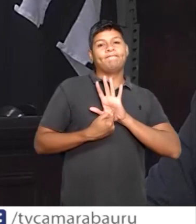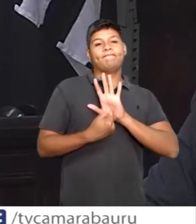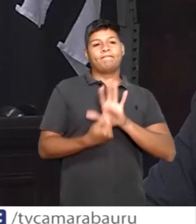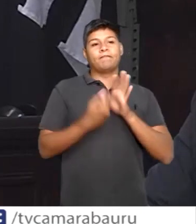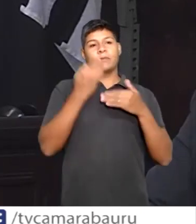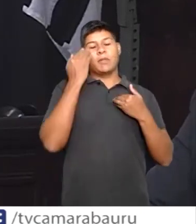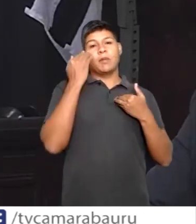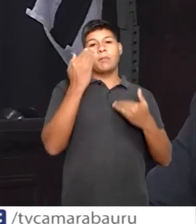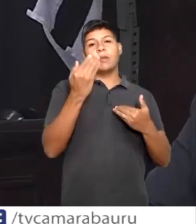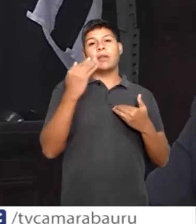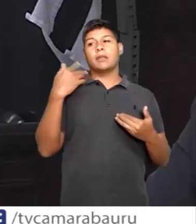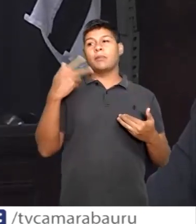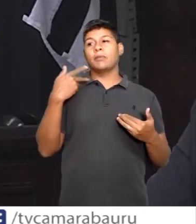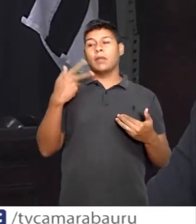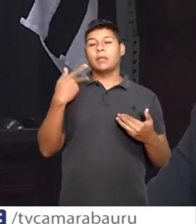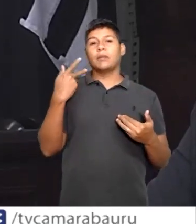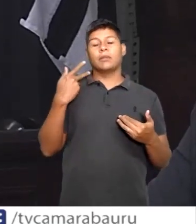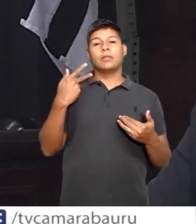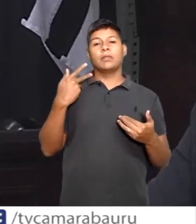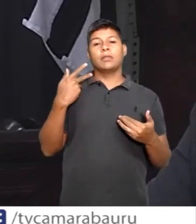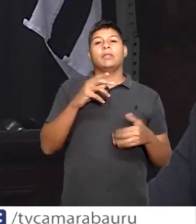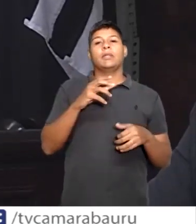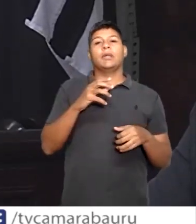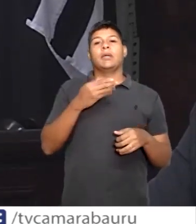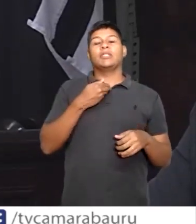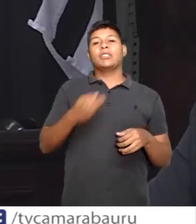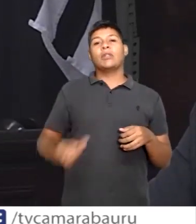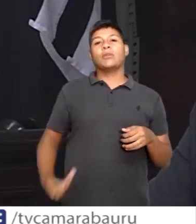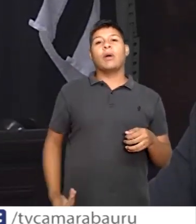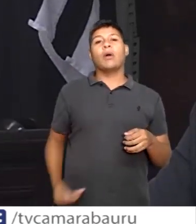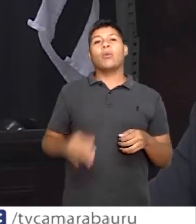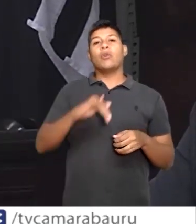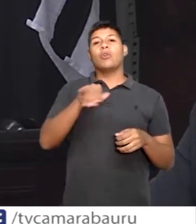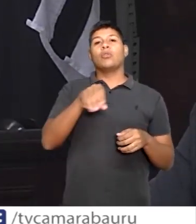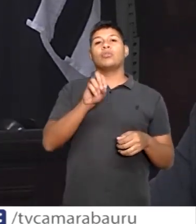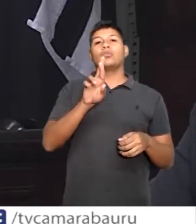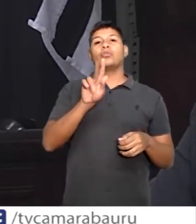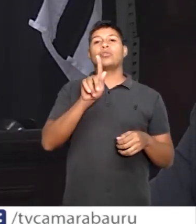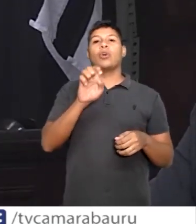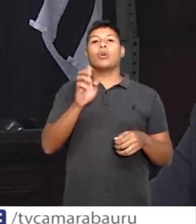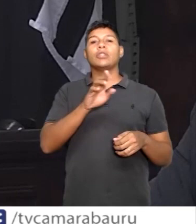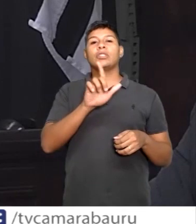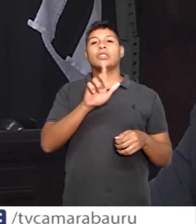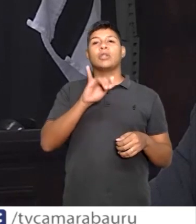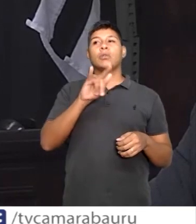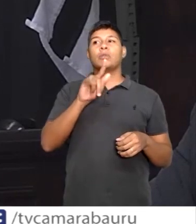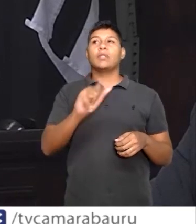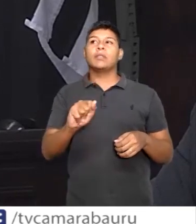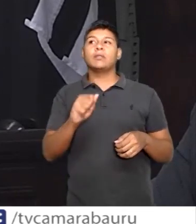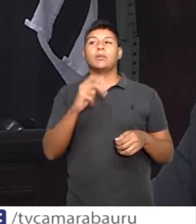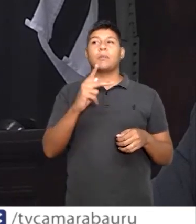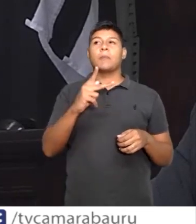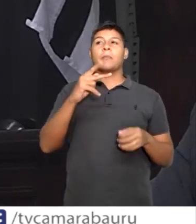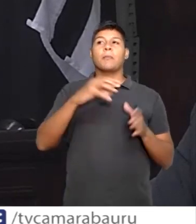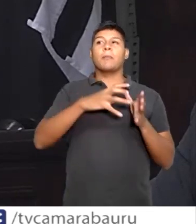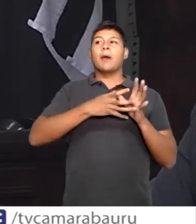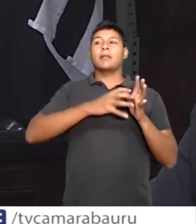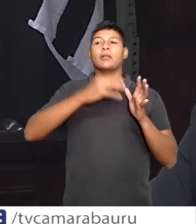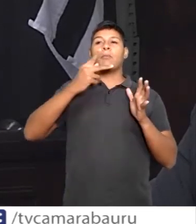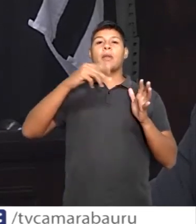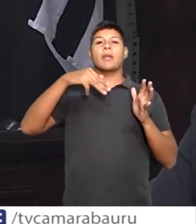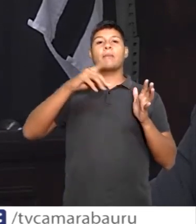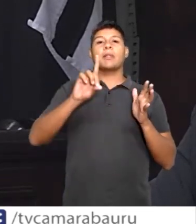ao deputado estadual Jorge Luiz Caruso, do MDB, que mandou para Bauru uma emenda